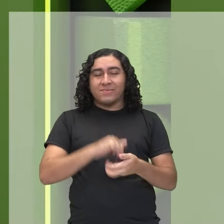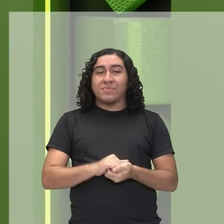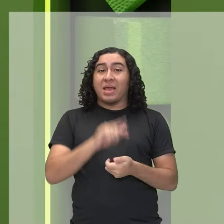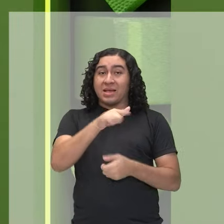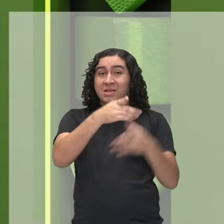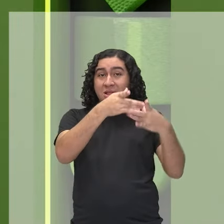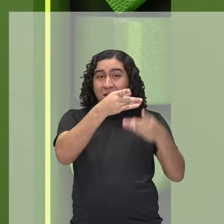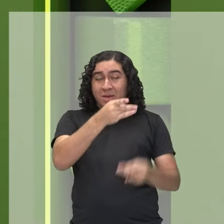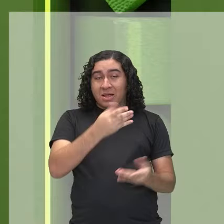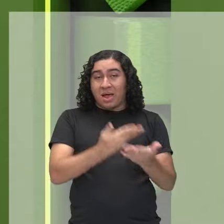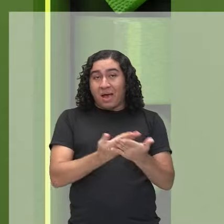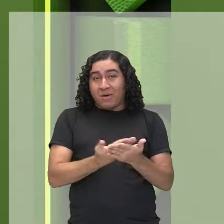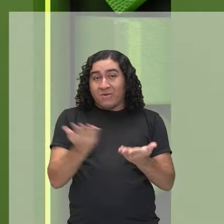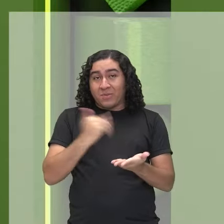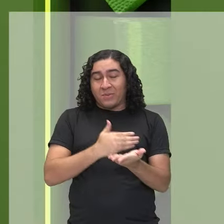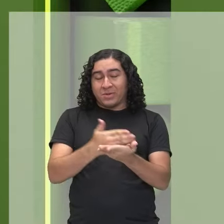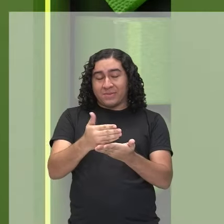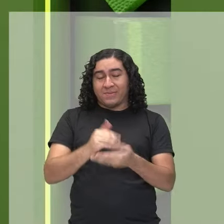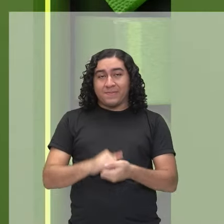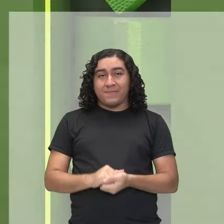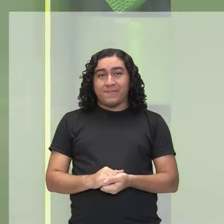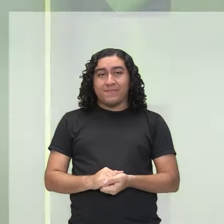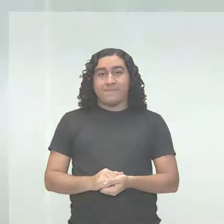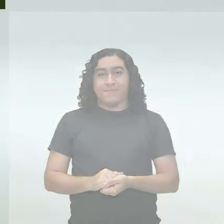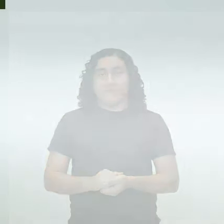detalhamento da nossa aula e vamos dar início.